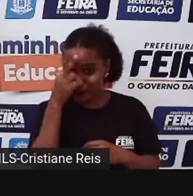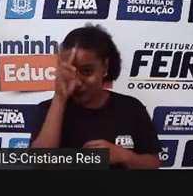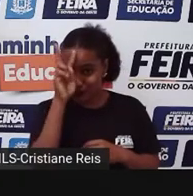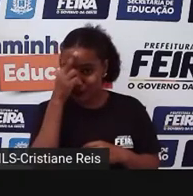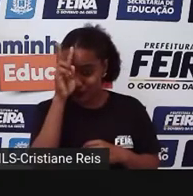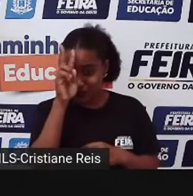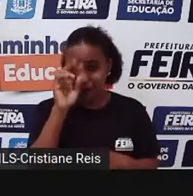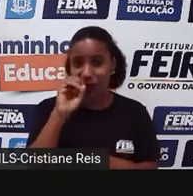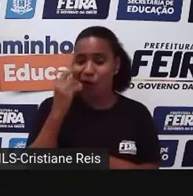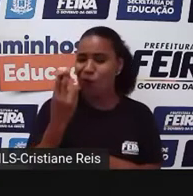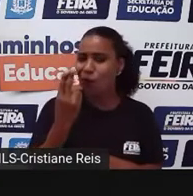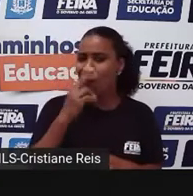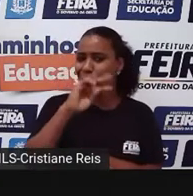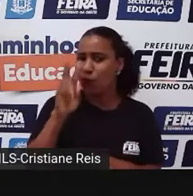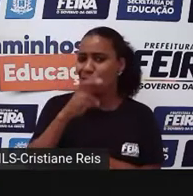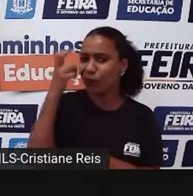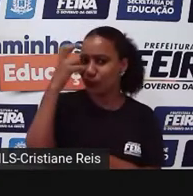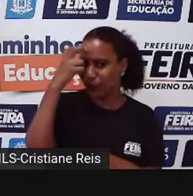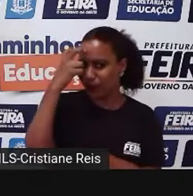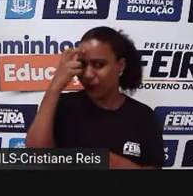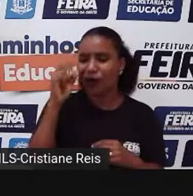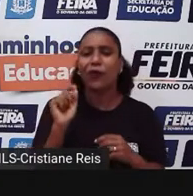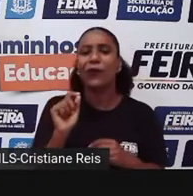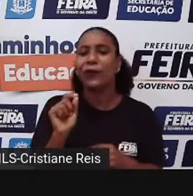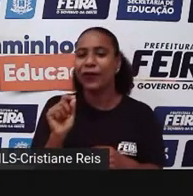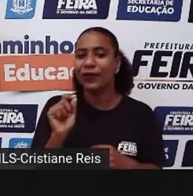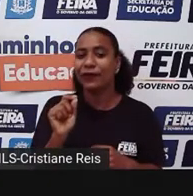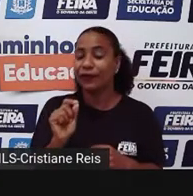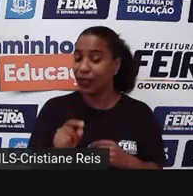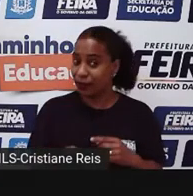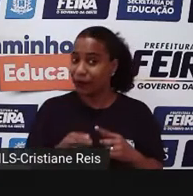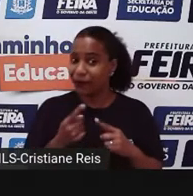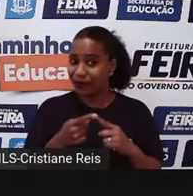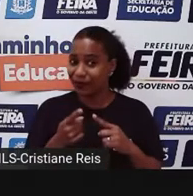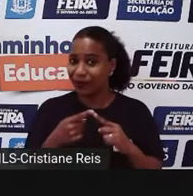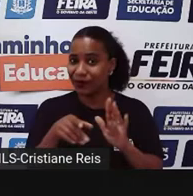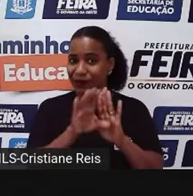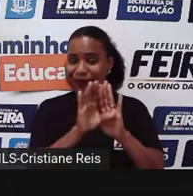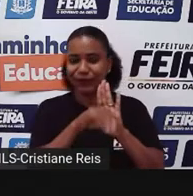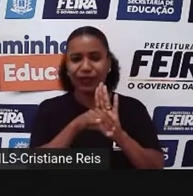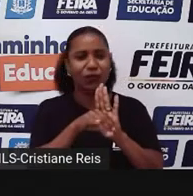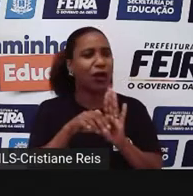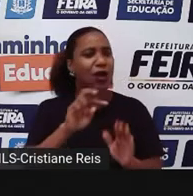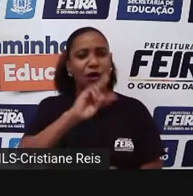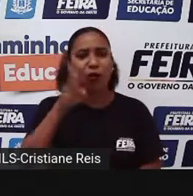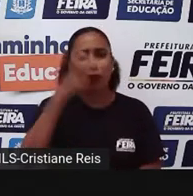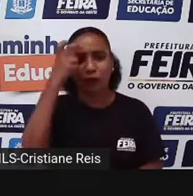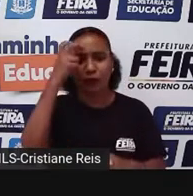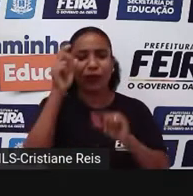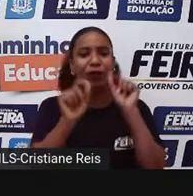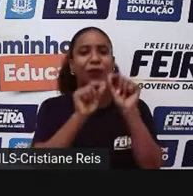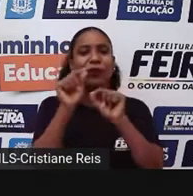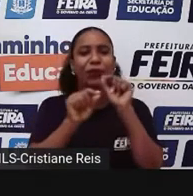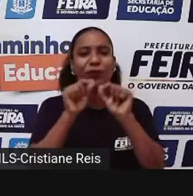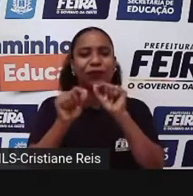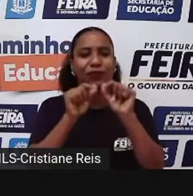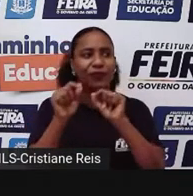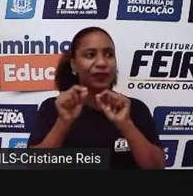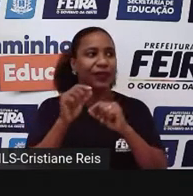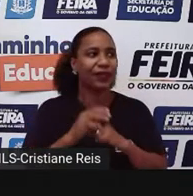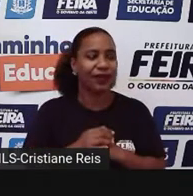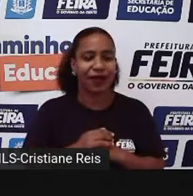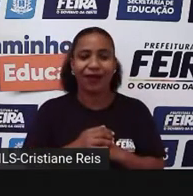o conceito de cultura, né? E aí, no conceito de cultura, o primeiro conceito que aparece é a palavra latina